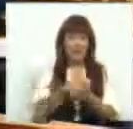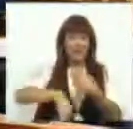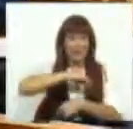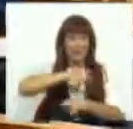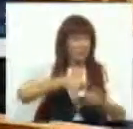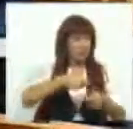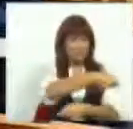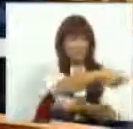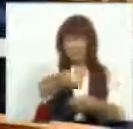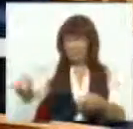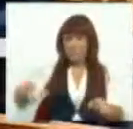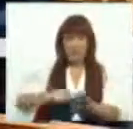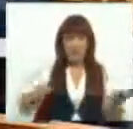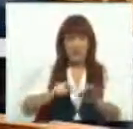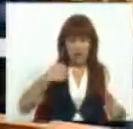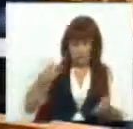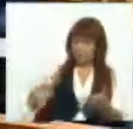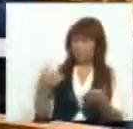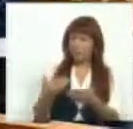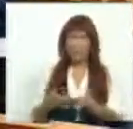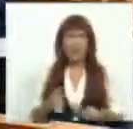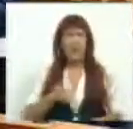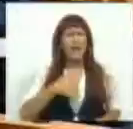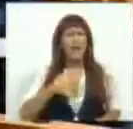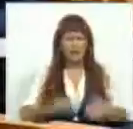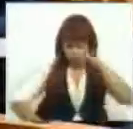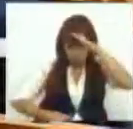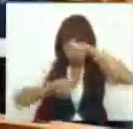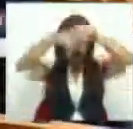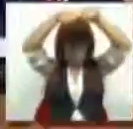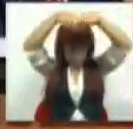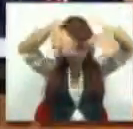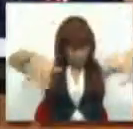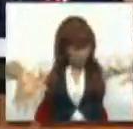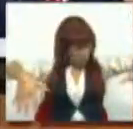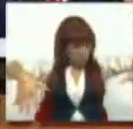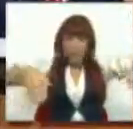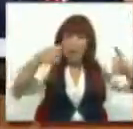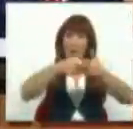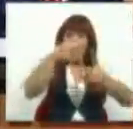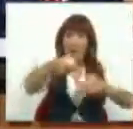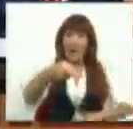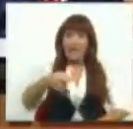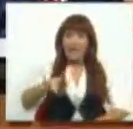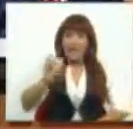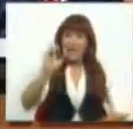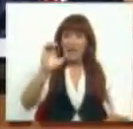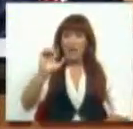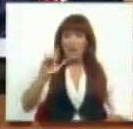distribuídos, com a nossa proposta, a empresa no topo da cadeia pagará a taxa de IRC